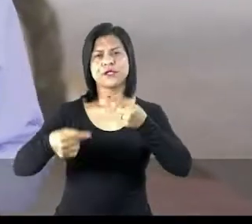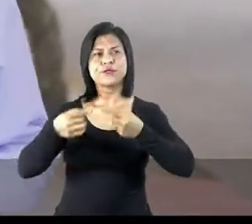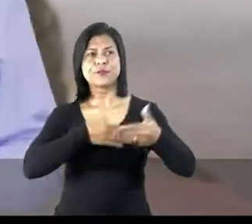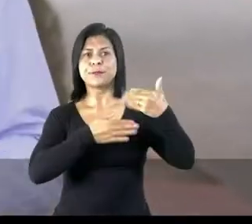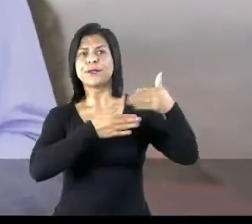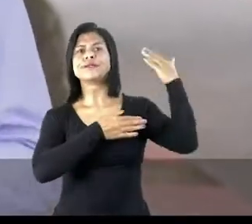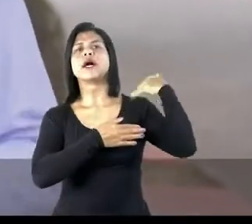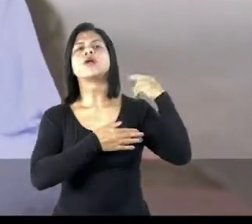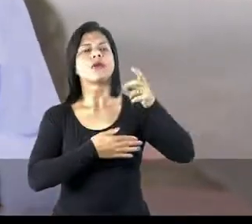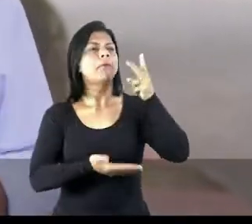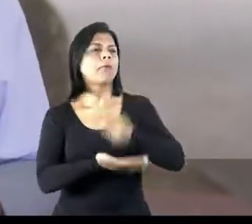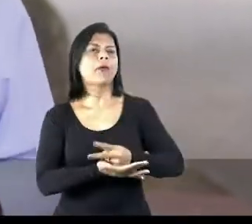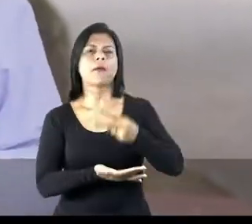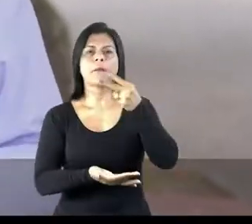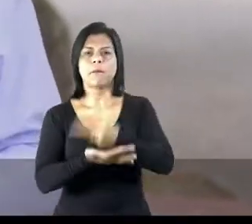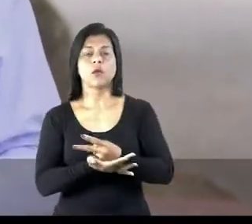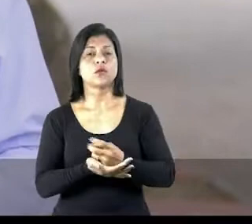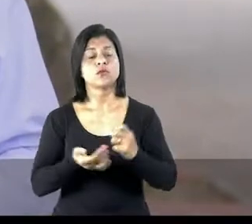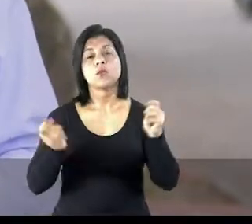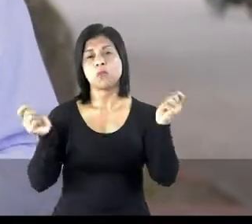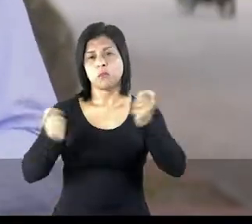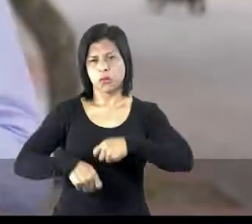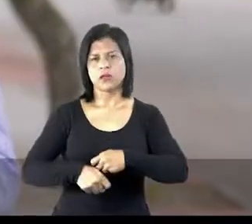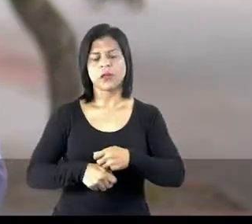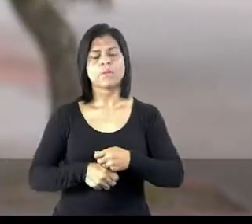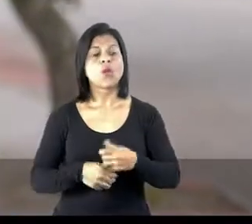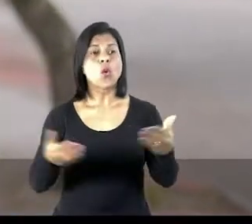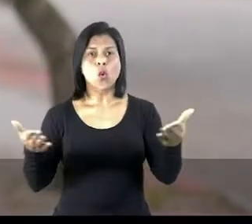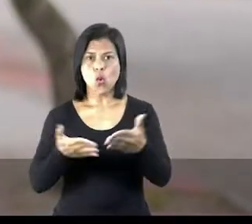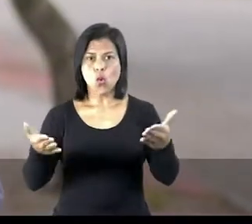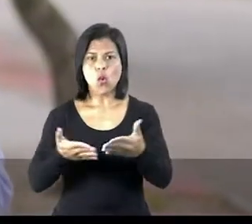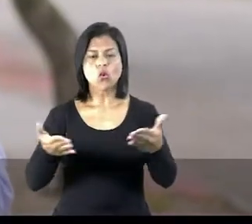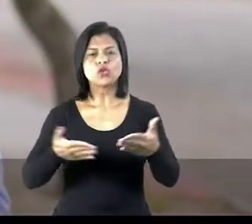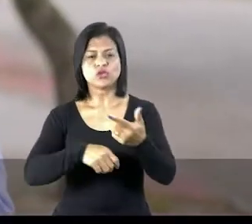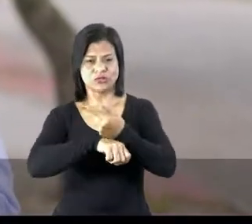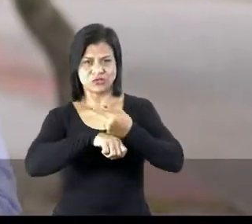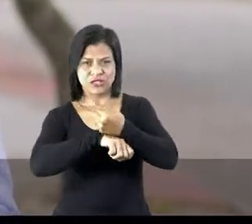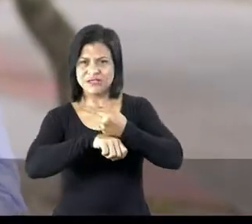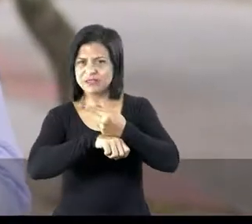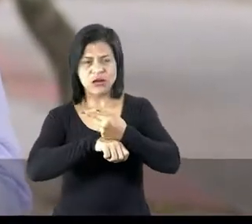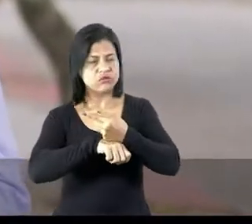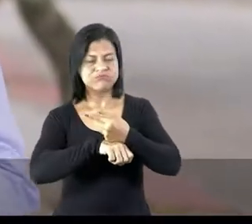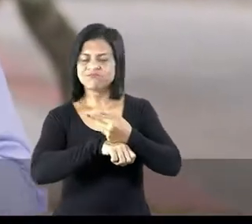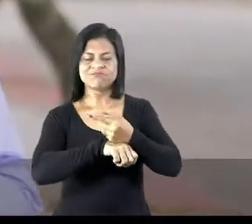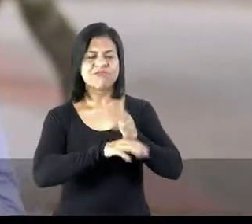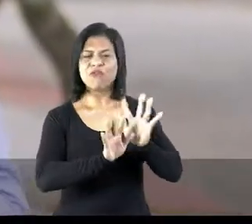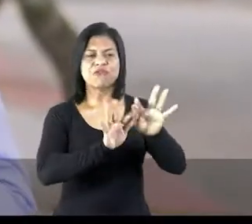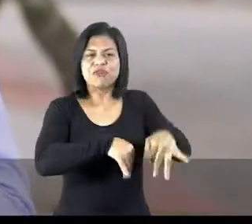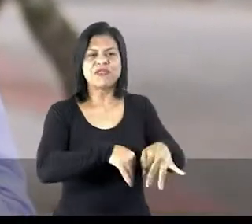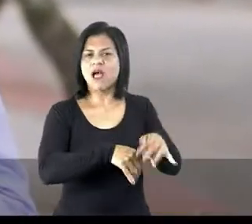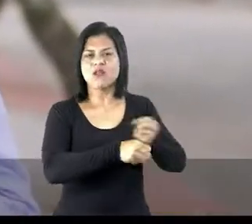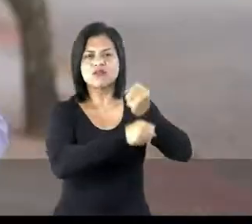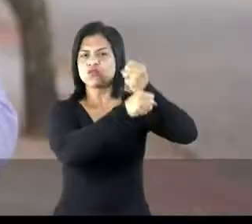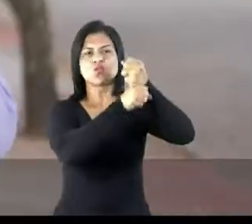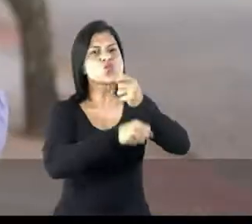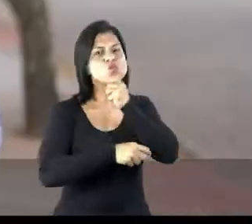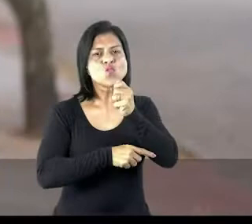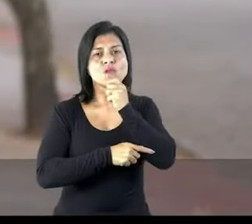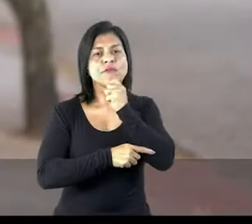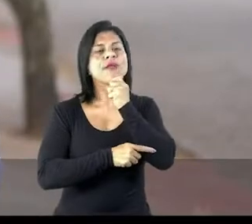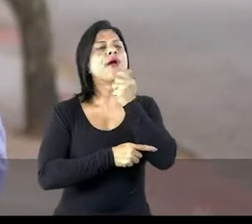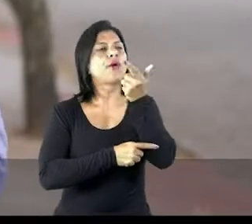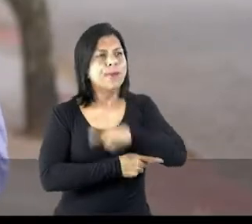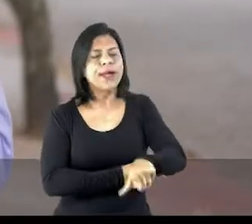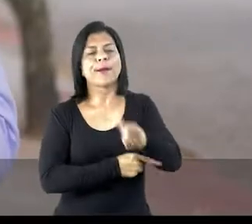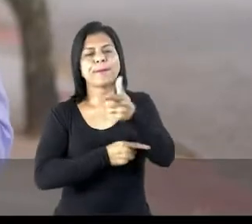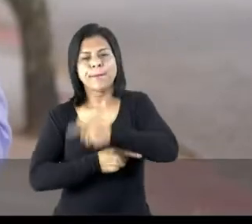política feita para se perpetuar no poder. A gestão atual não termina as obras da gestão passada. E isso